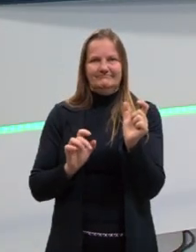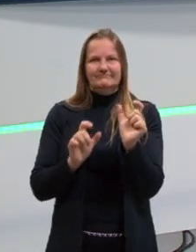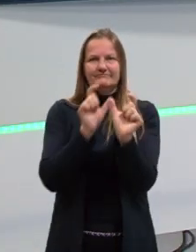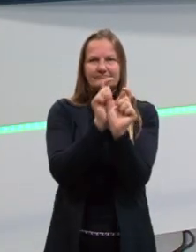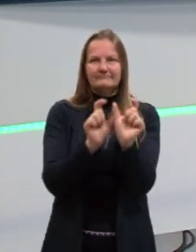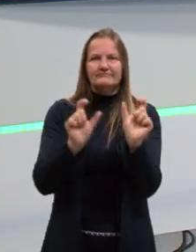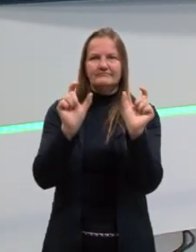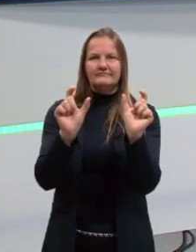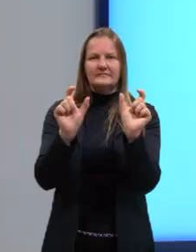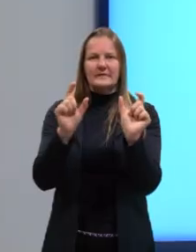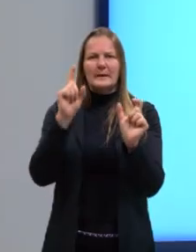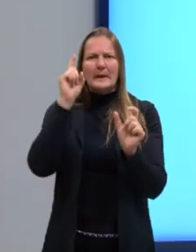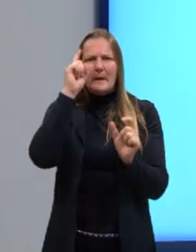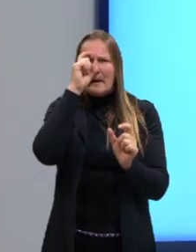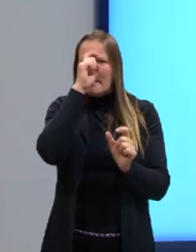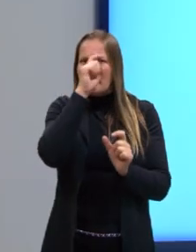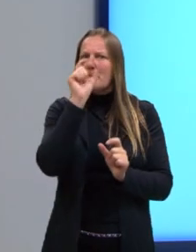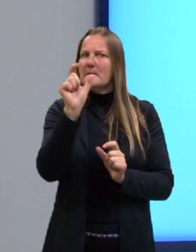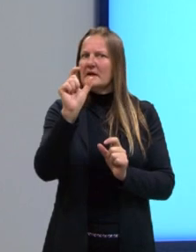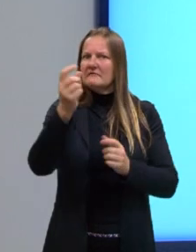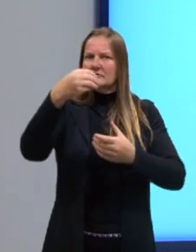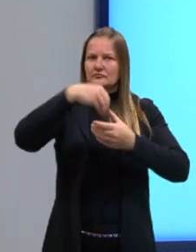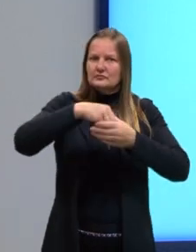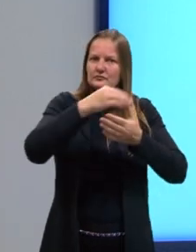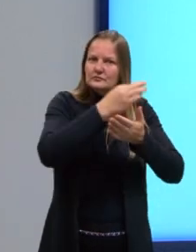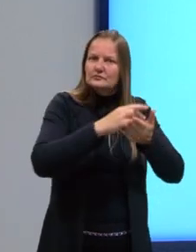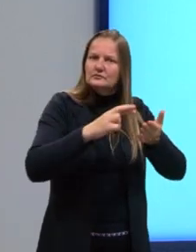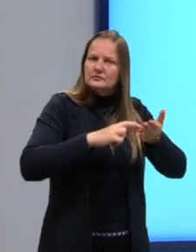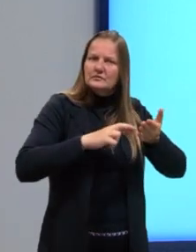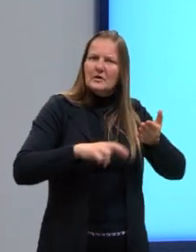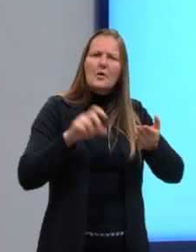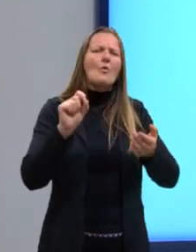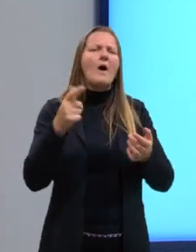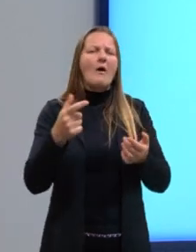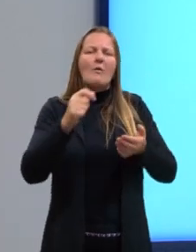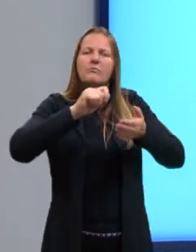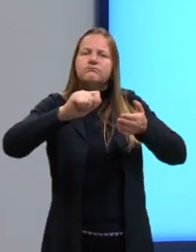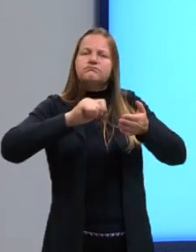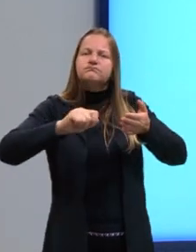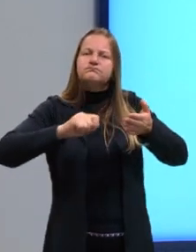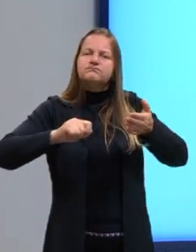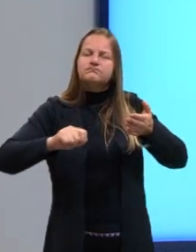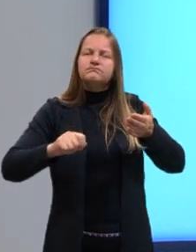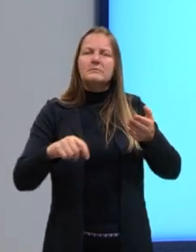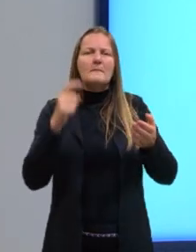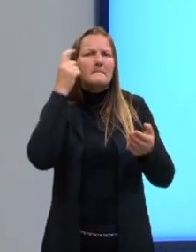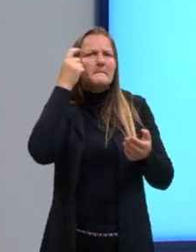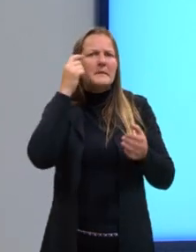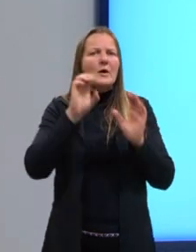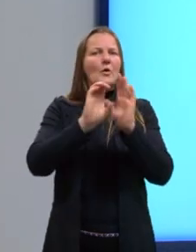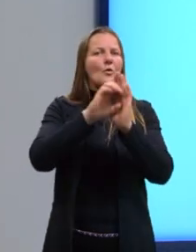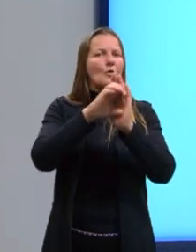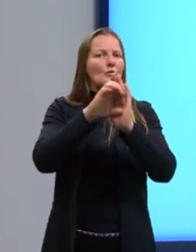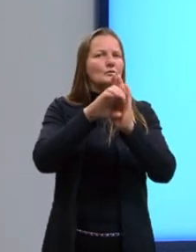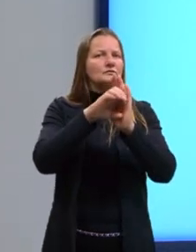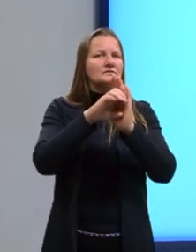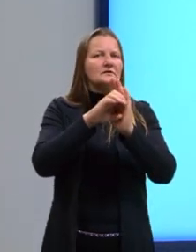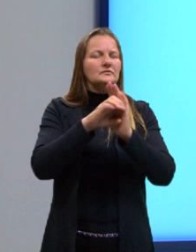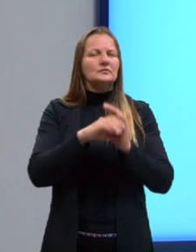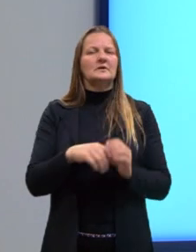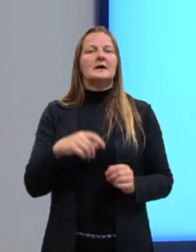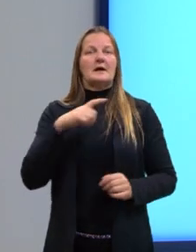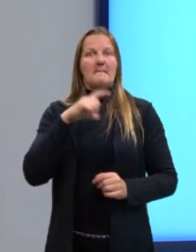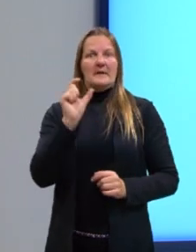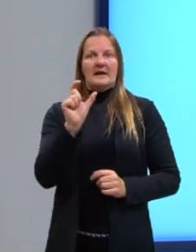Palavras difíceis na redação. Quais são as palavras difíceis na redação? Para a gente pensar num conceito breve. São